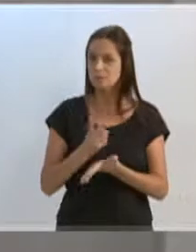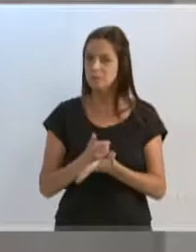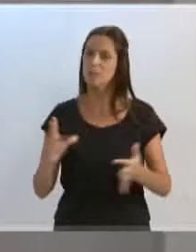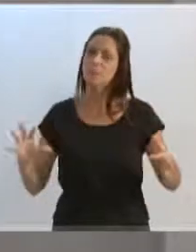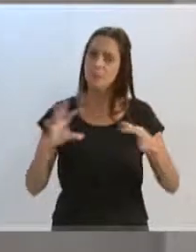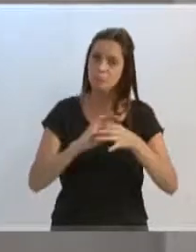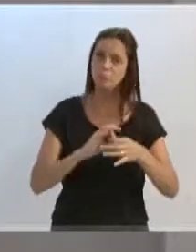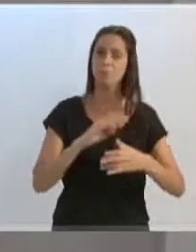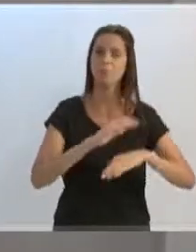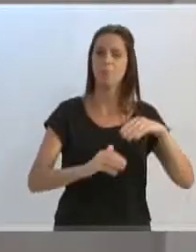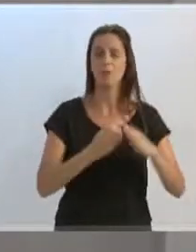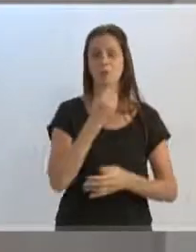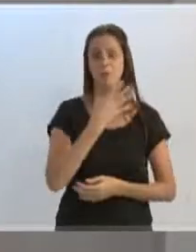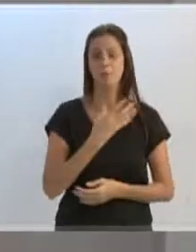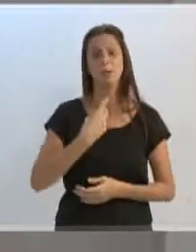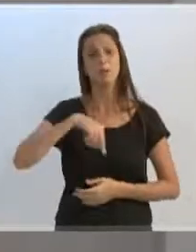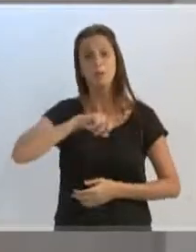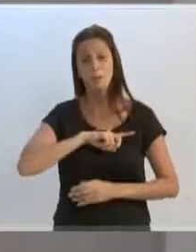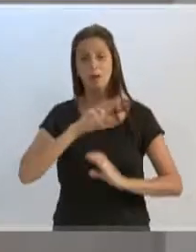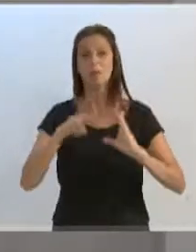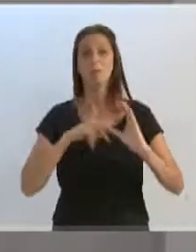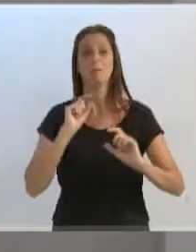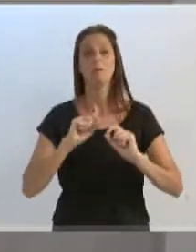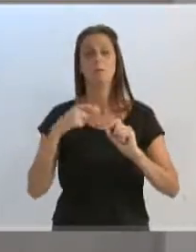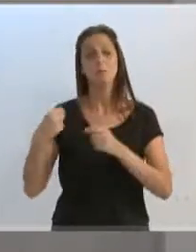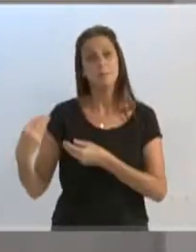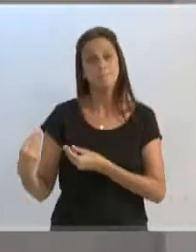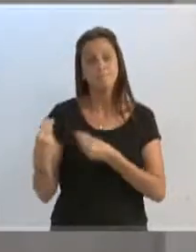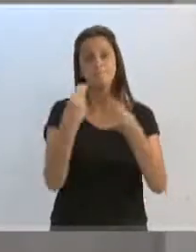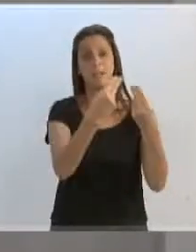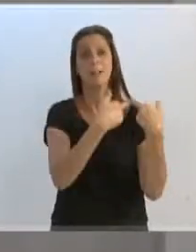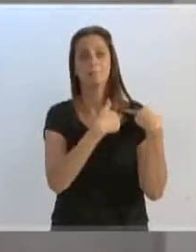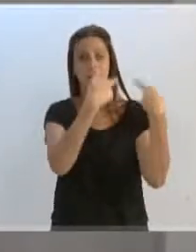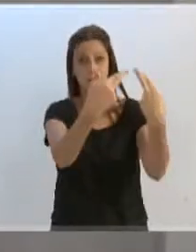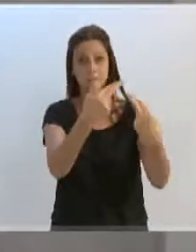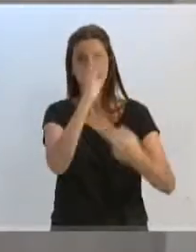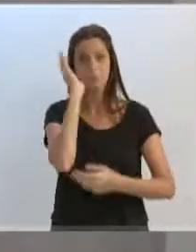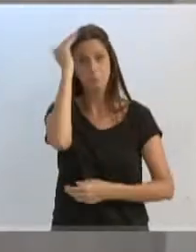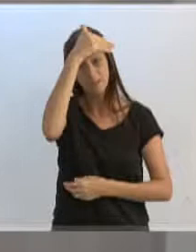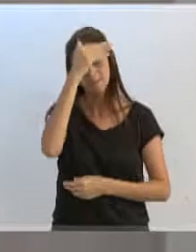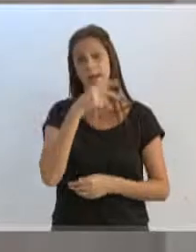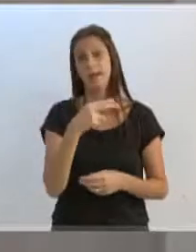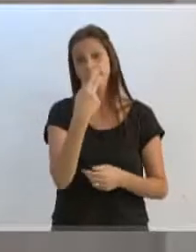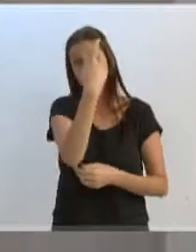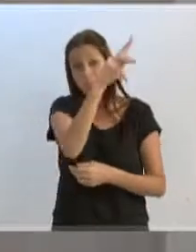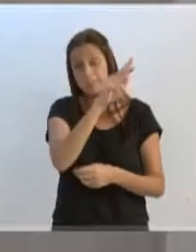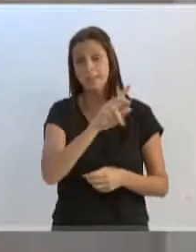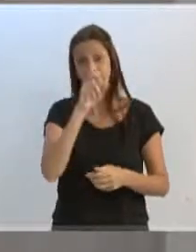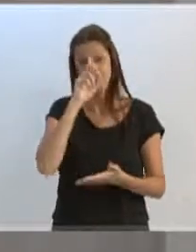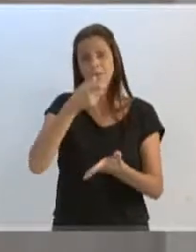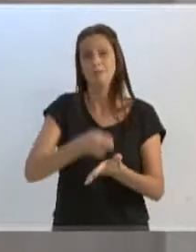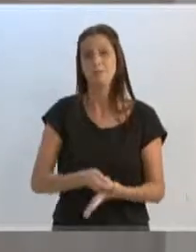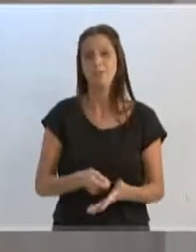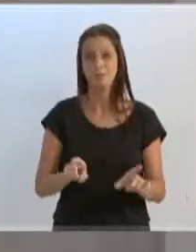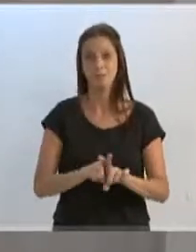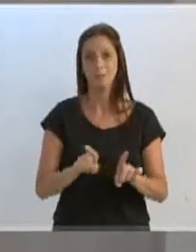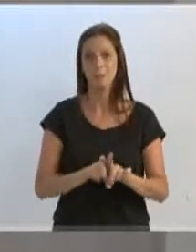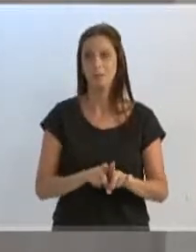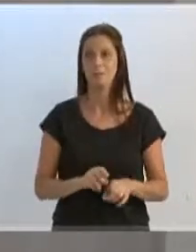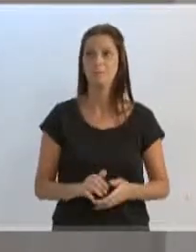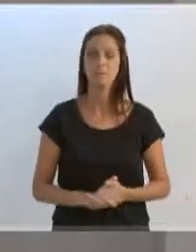missão de dar condições de governabilidade ao prefeito municipal, obviamente, dentro